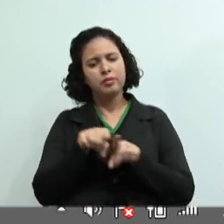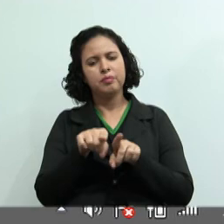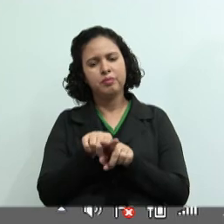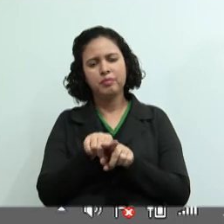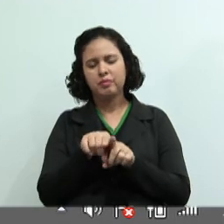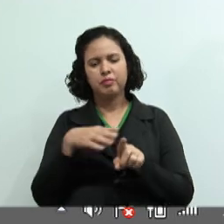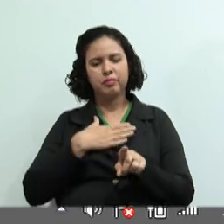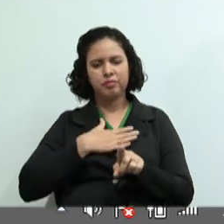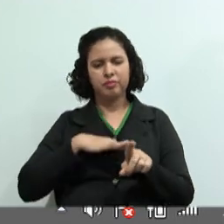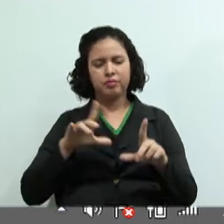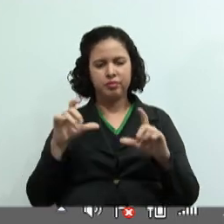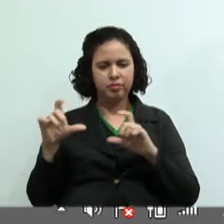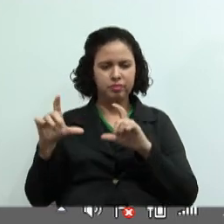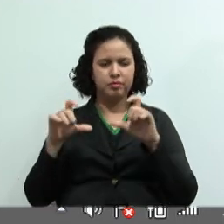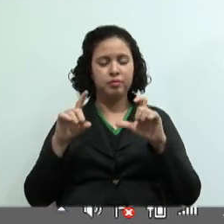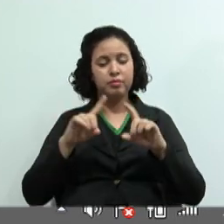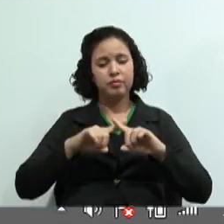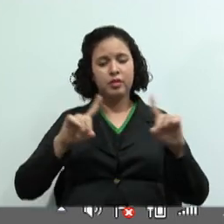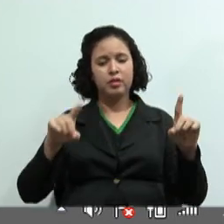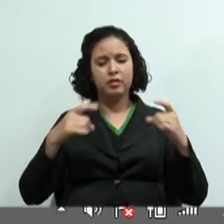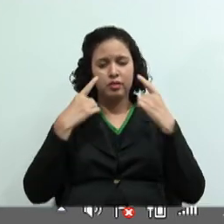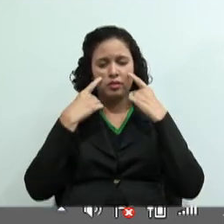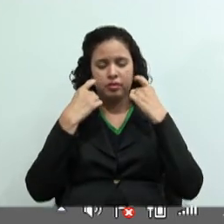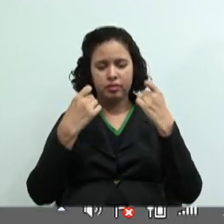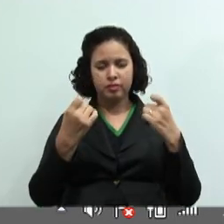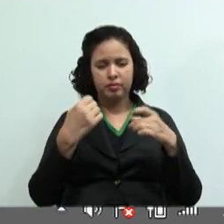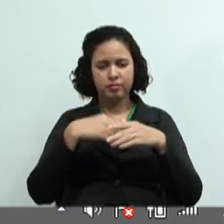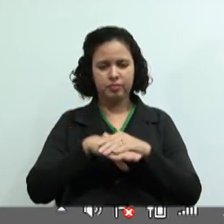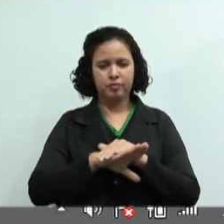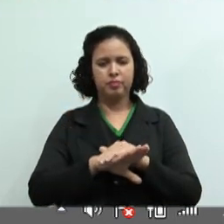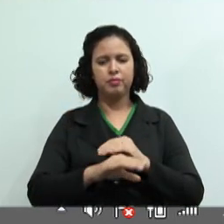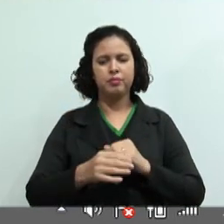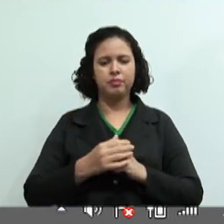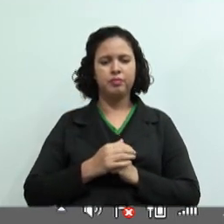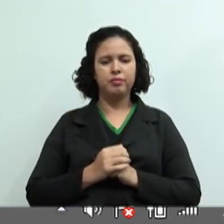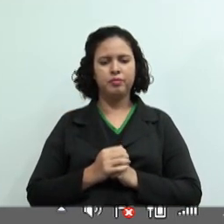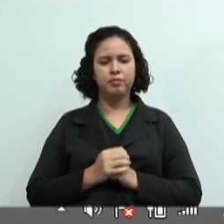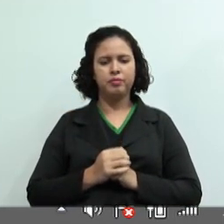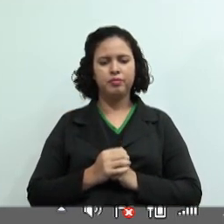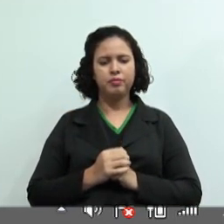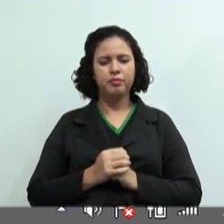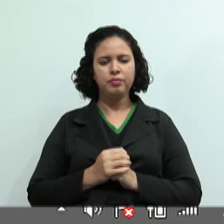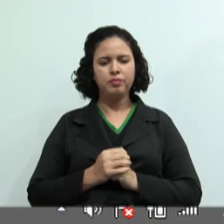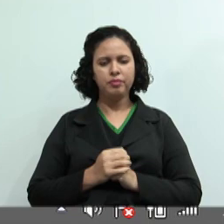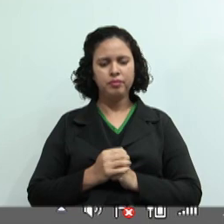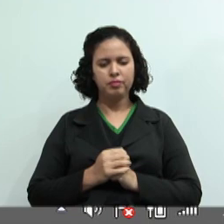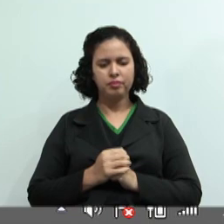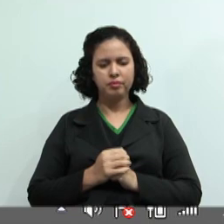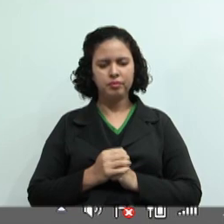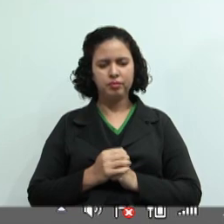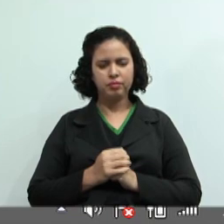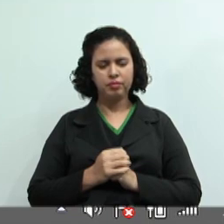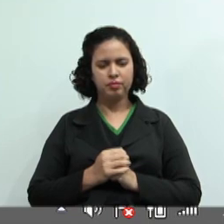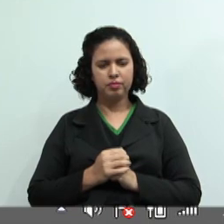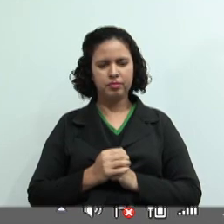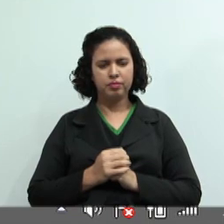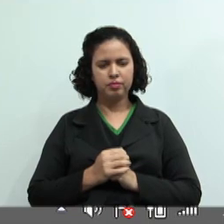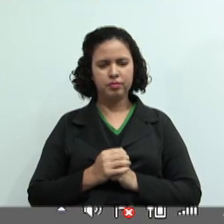interessante guardar, é um momento especial para vocês. Vamos aqui ver se tem mais alguma turma.